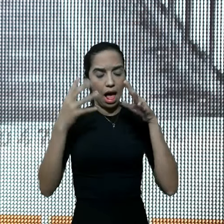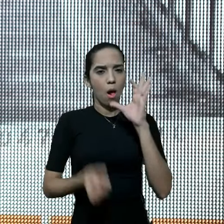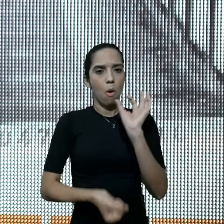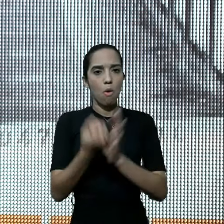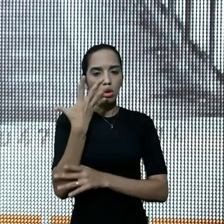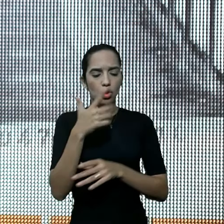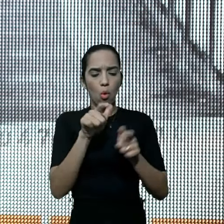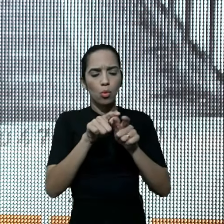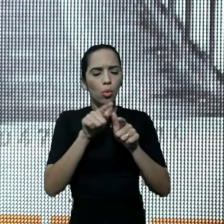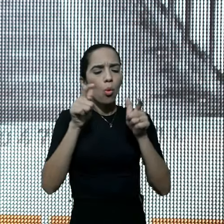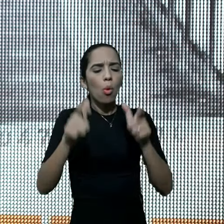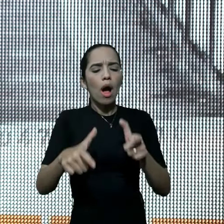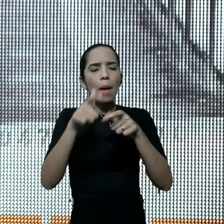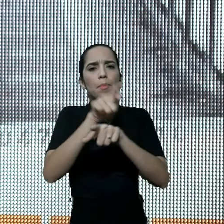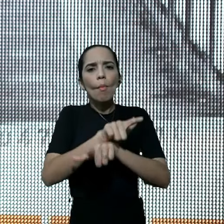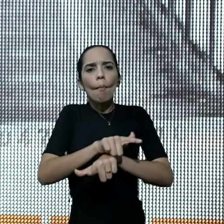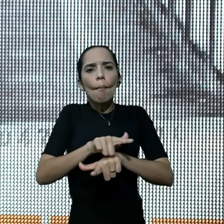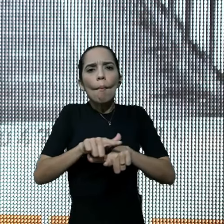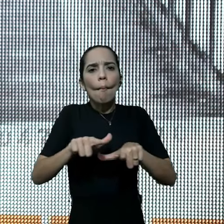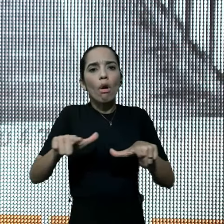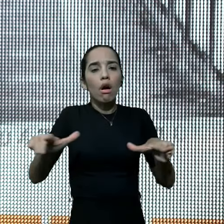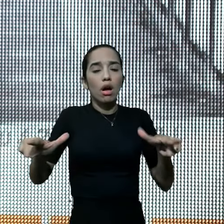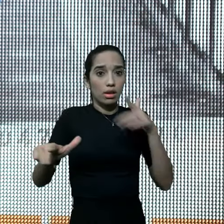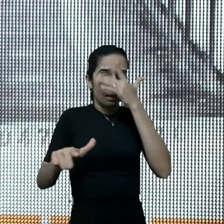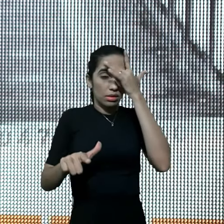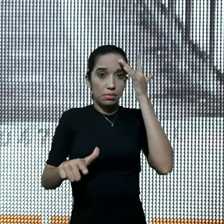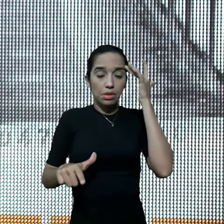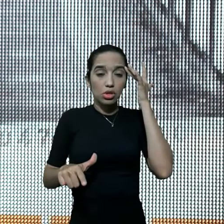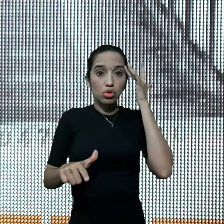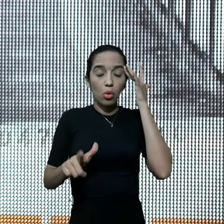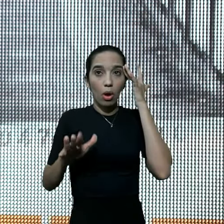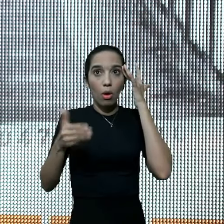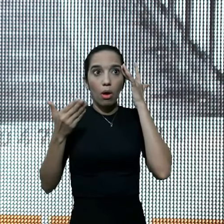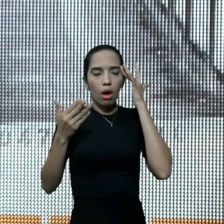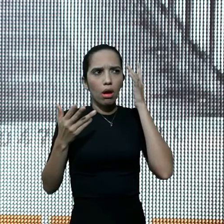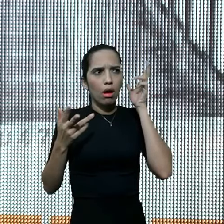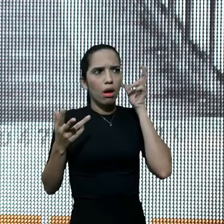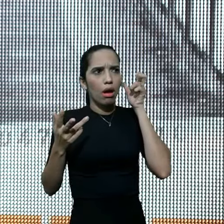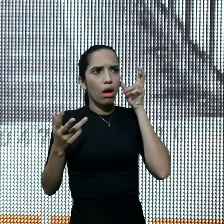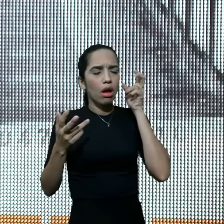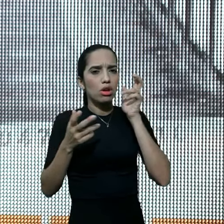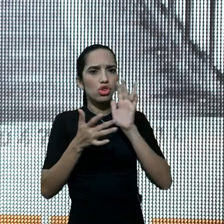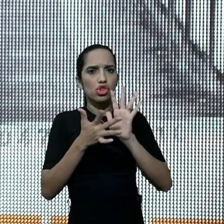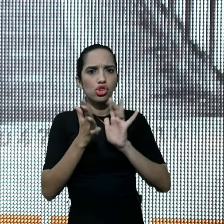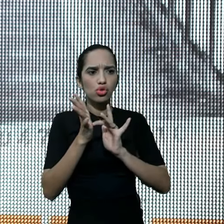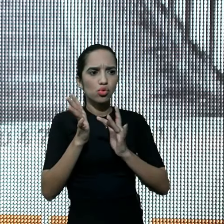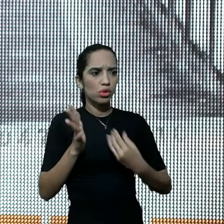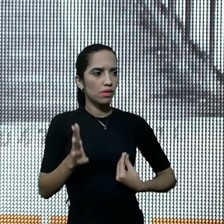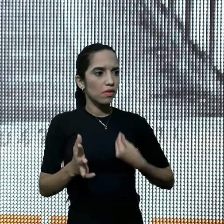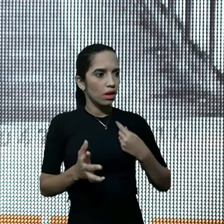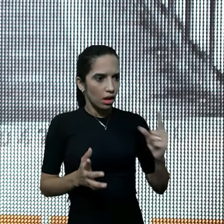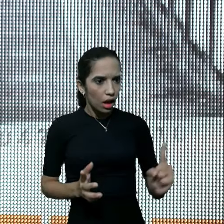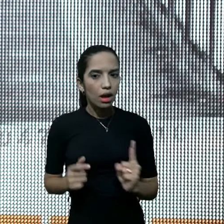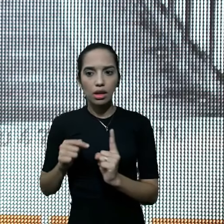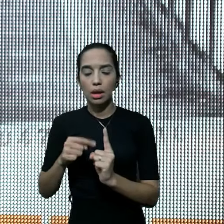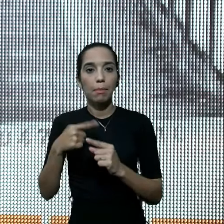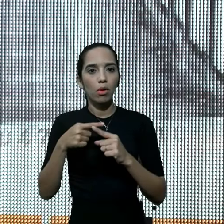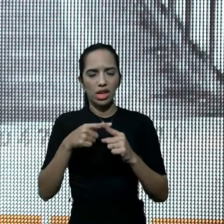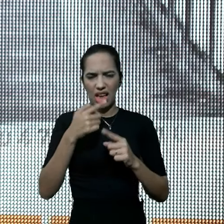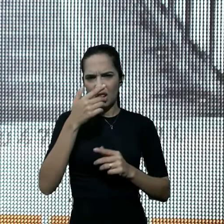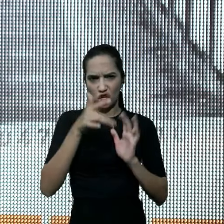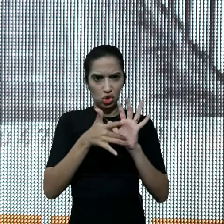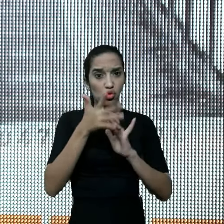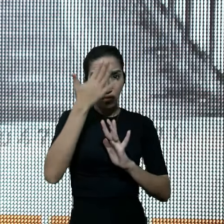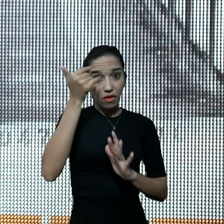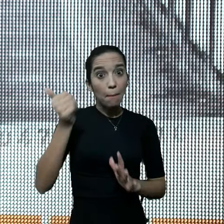desértico, e esses homens estavam ali, quando ouviram falar de Jesus, porque a sua fama se espalhou por toda